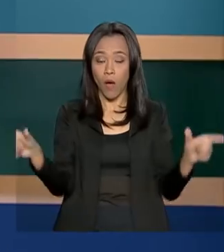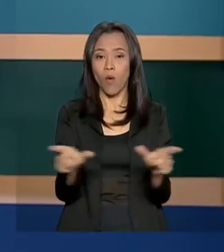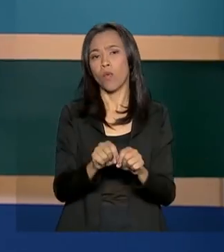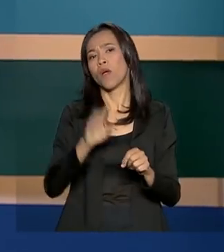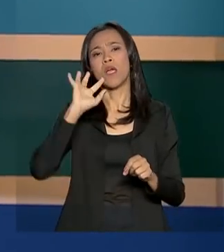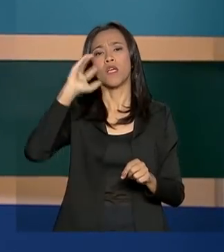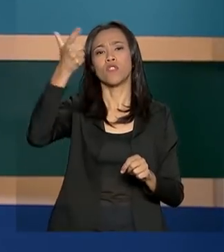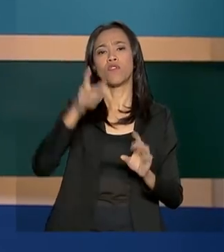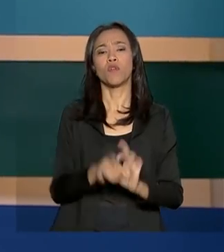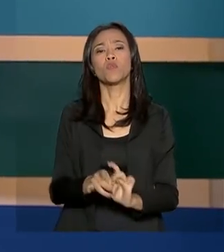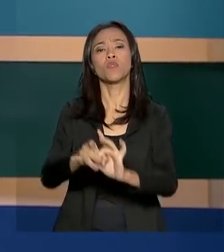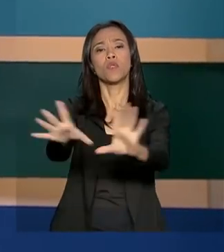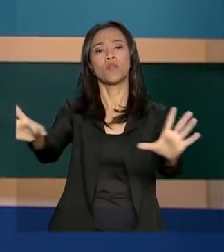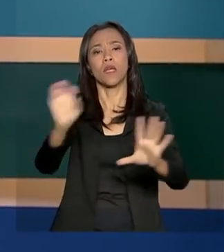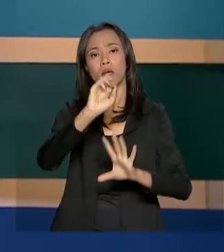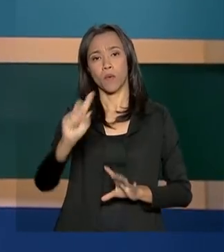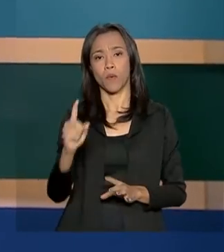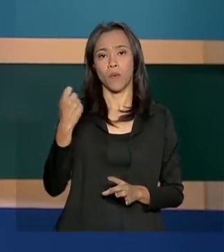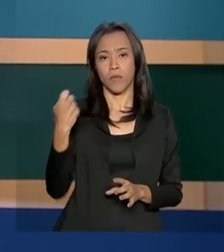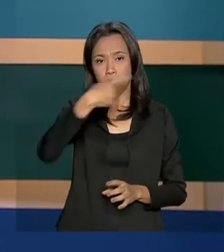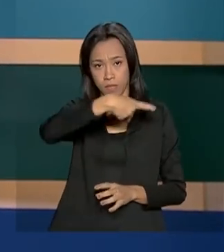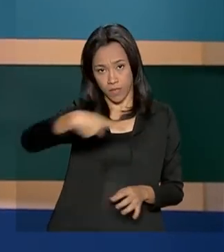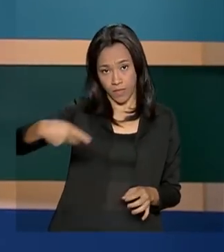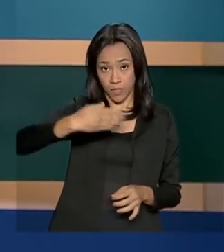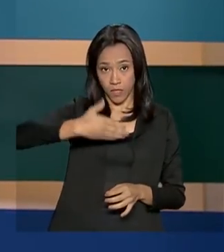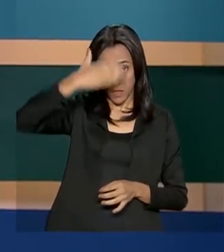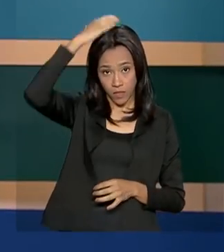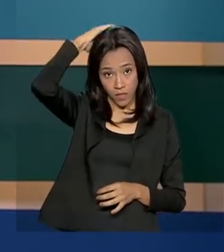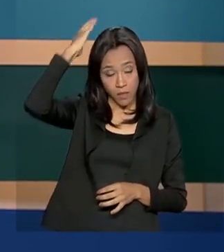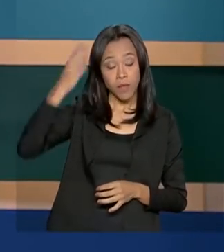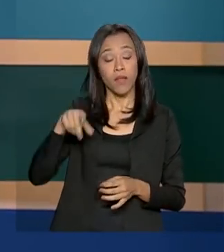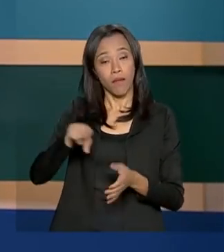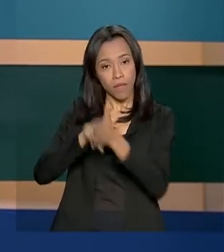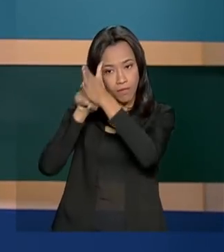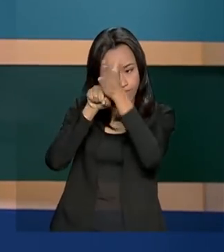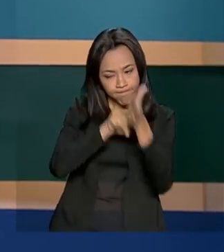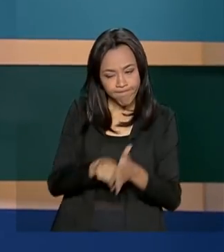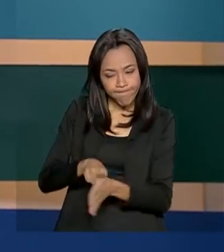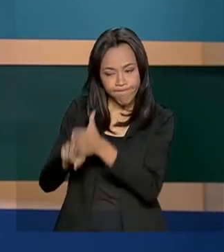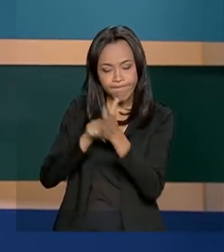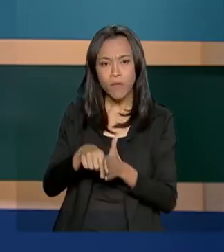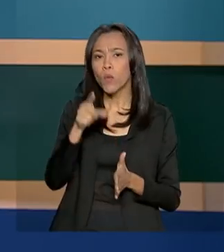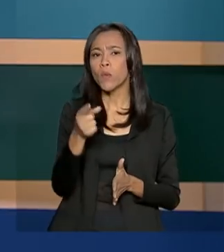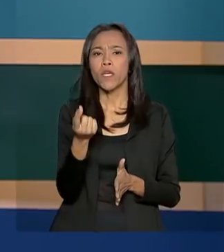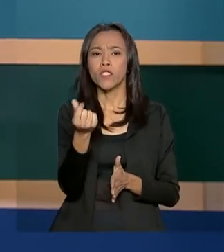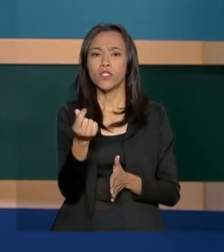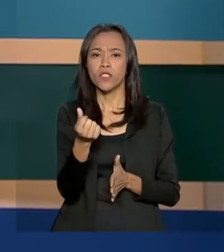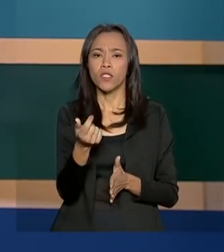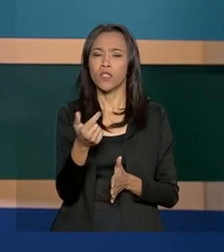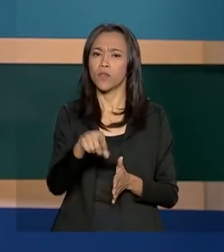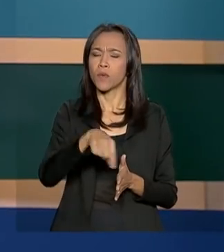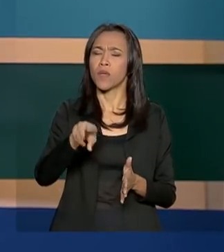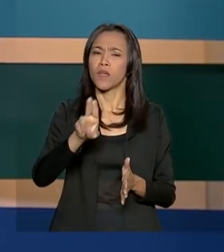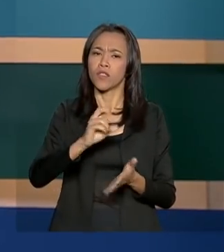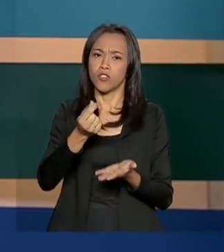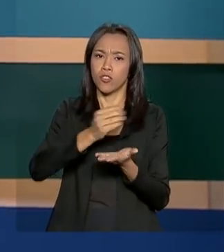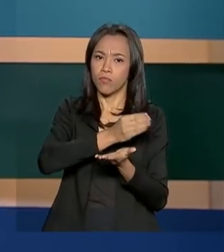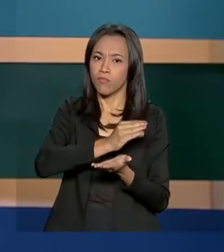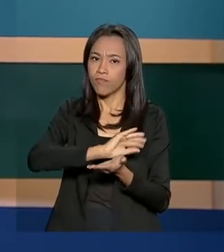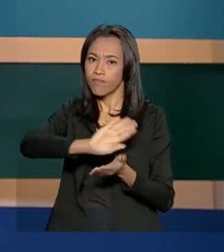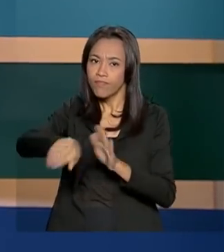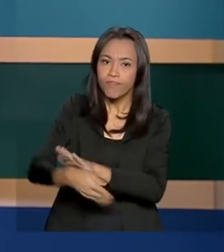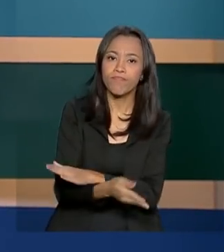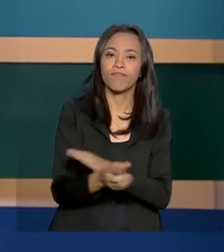soltar o ex-presidente Michel Temer. Ele é investigado na operação da Polícia Federal que apura desvios nas obras da usina nuclear de Angra 3.